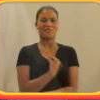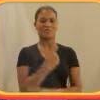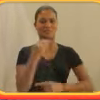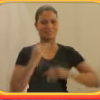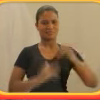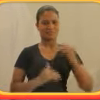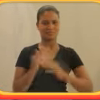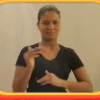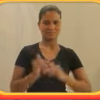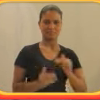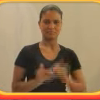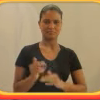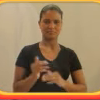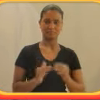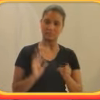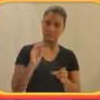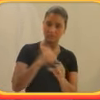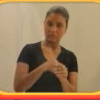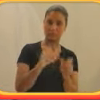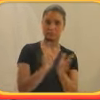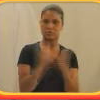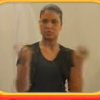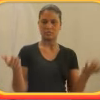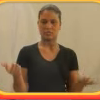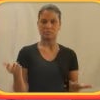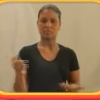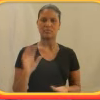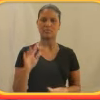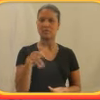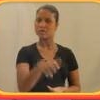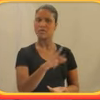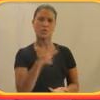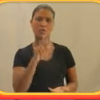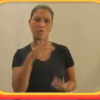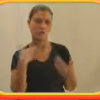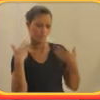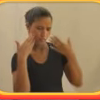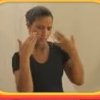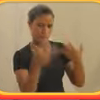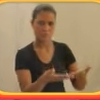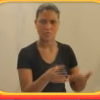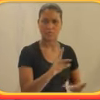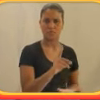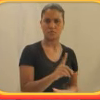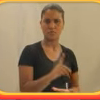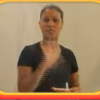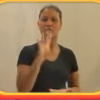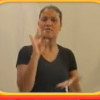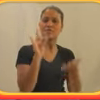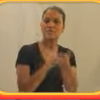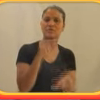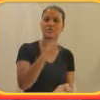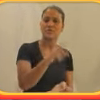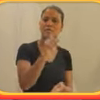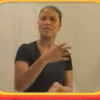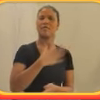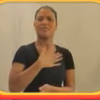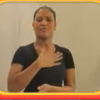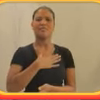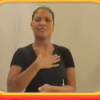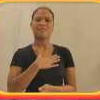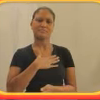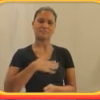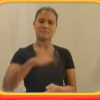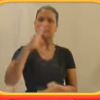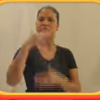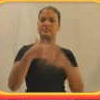anos para que essa questão da deficiência viesse se encontrar com a minha vida profissional dentro do jornal. Isso não era um foco,